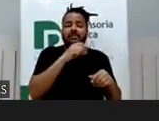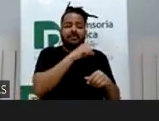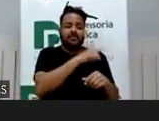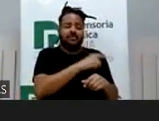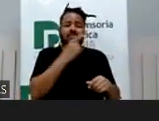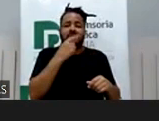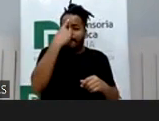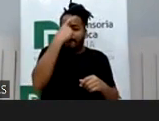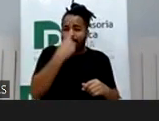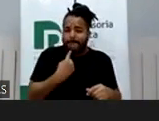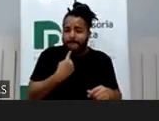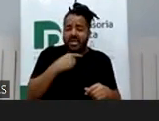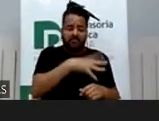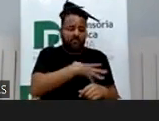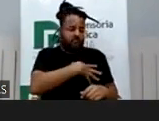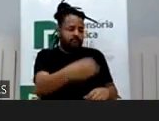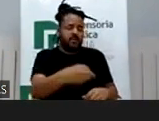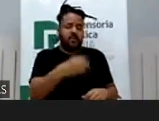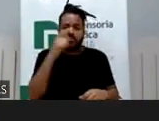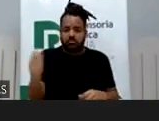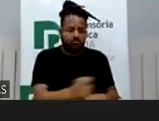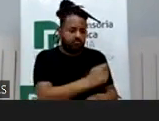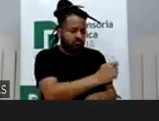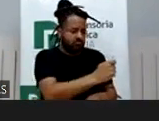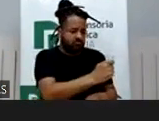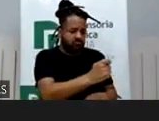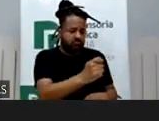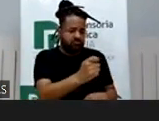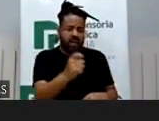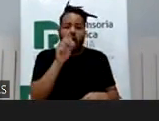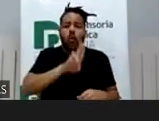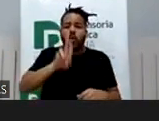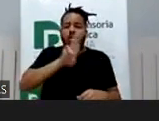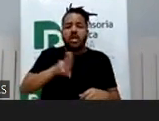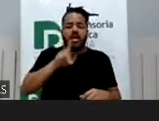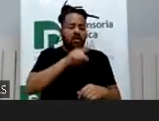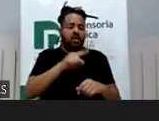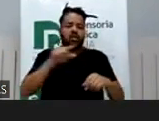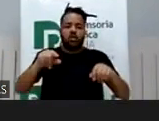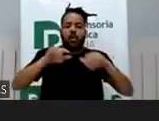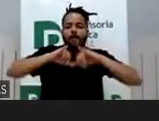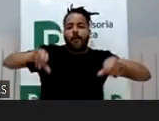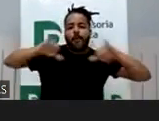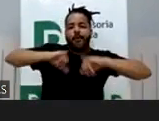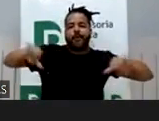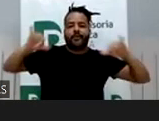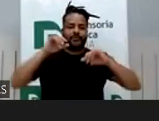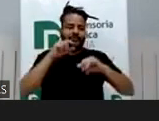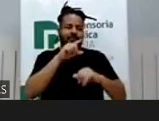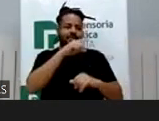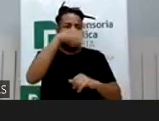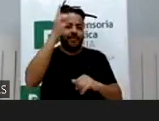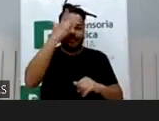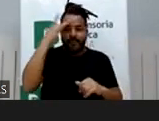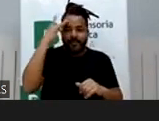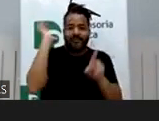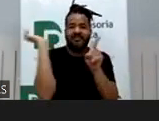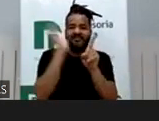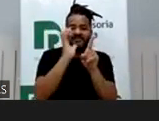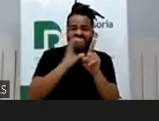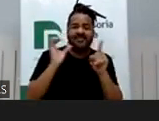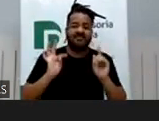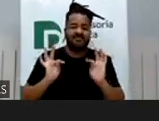perfis voltados para seus filhos, de propagandas usando seus filhos. Então, muitos influenciadores digitais ganharam muito alcance